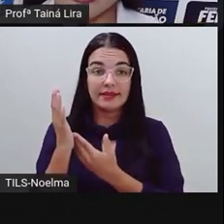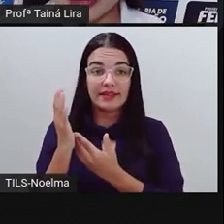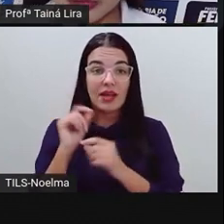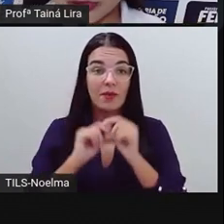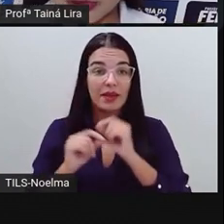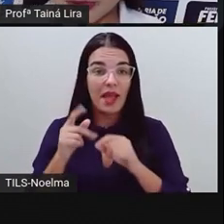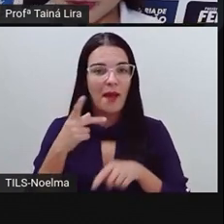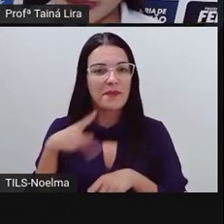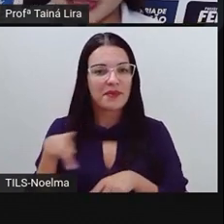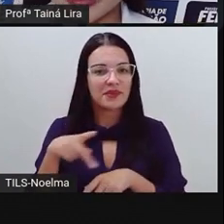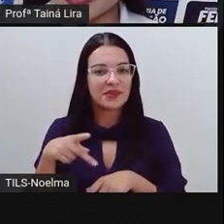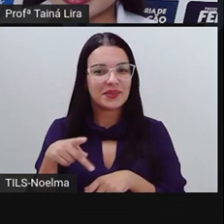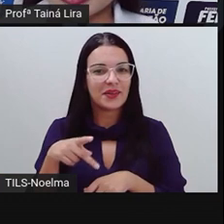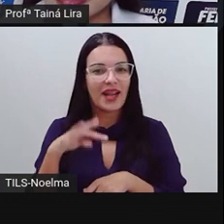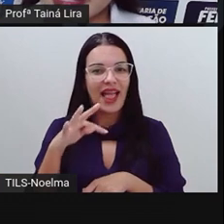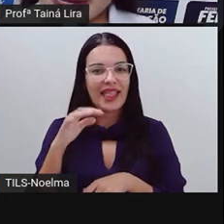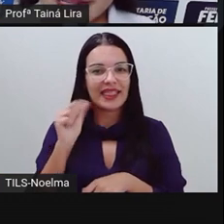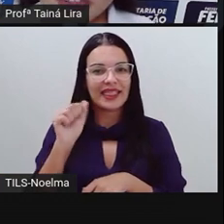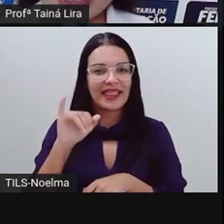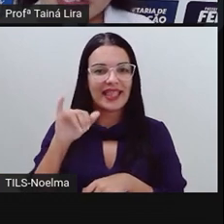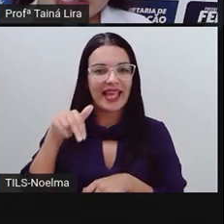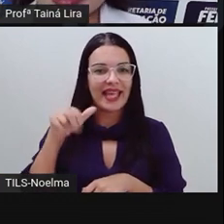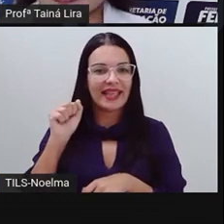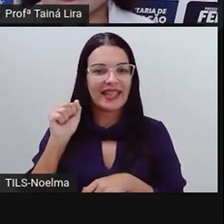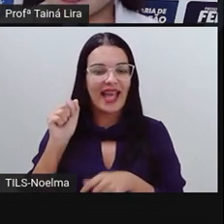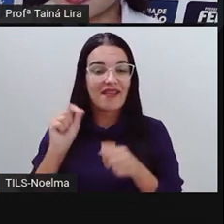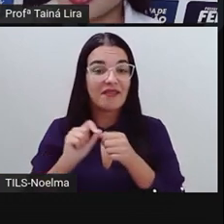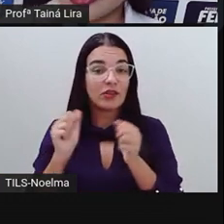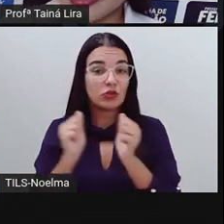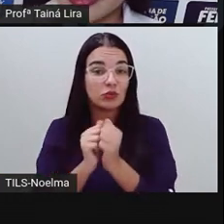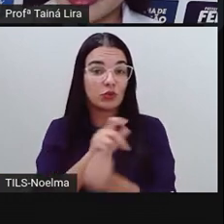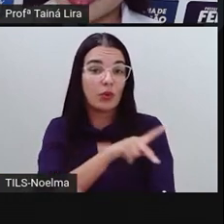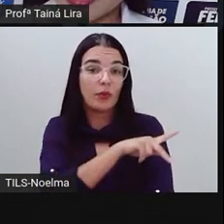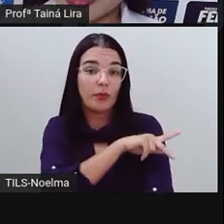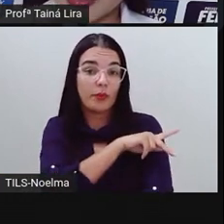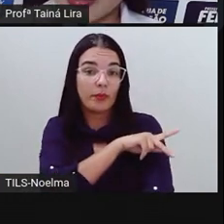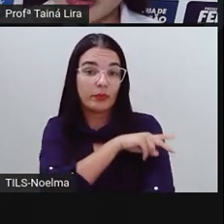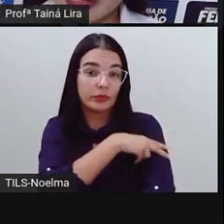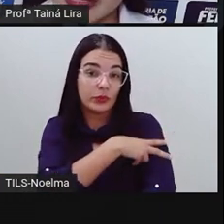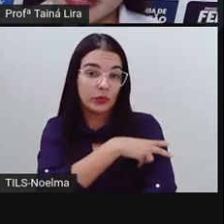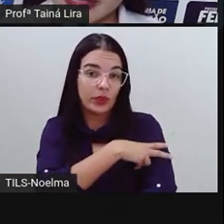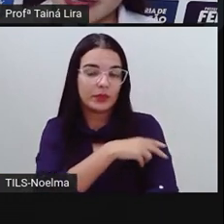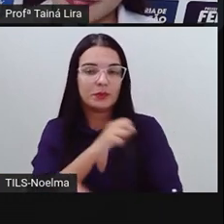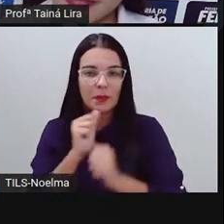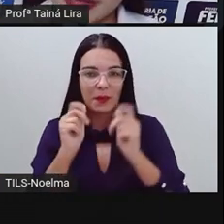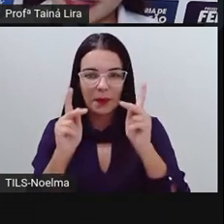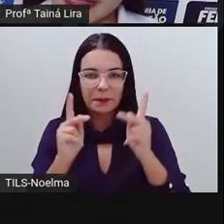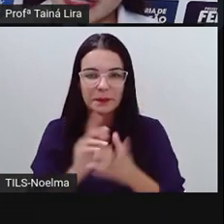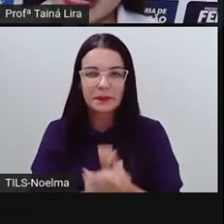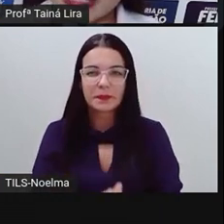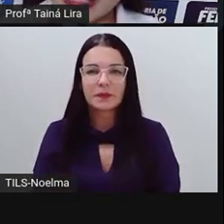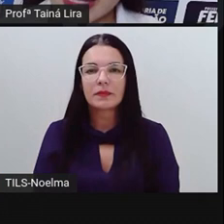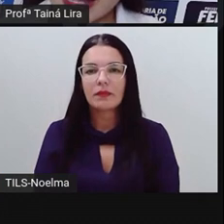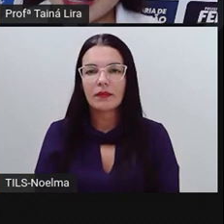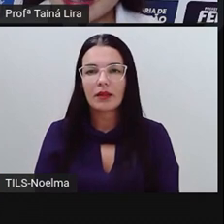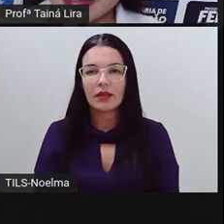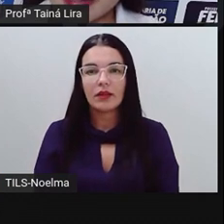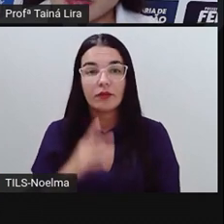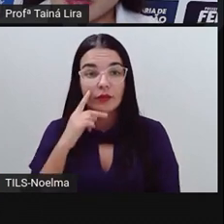fez com os alunos do segundo ano. E a legenda, então aqui a gente tem a legenda, ó, que ele fala que